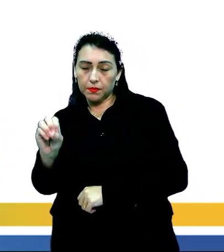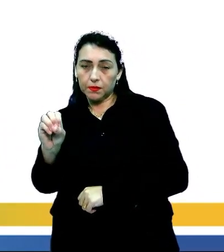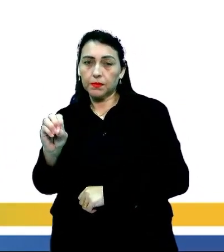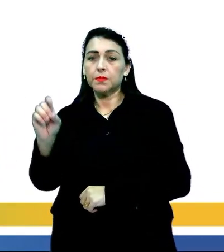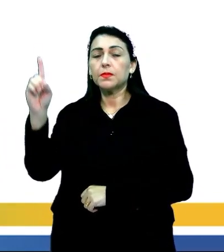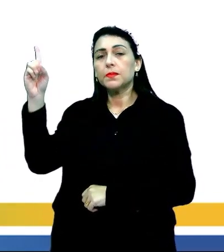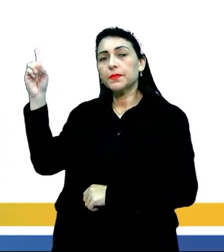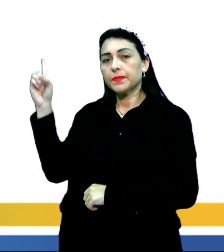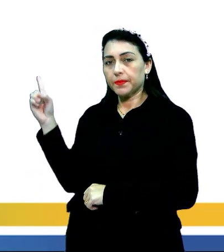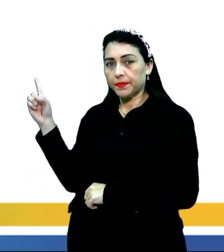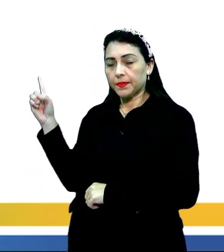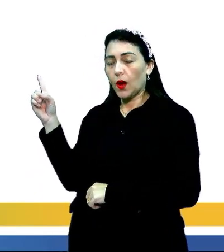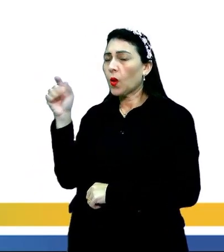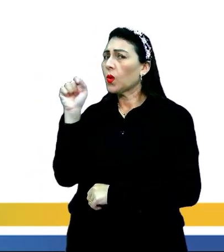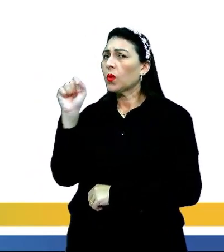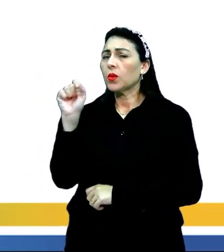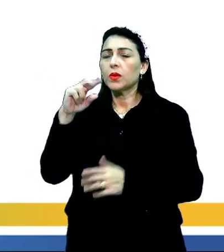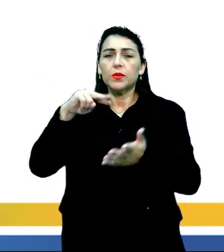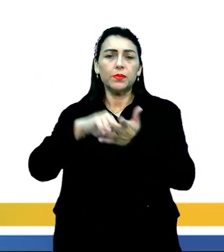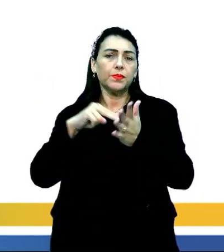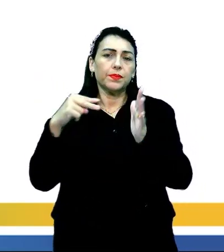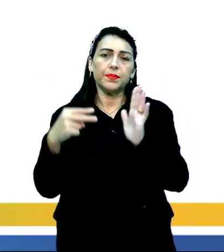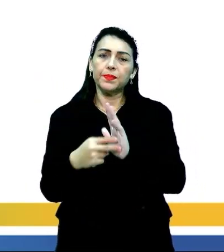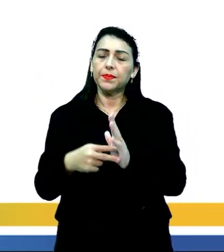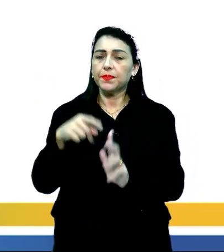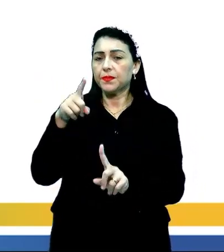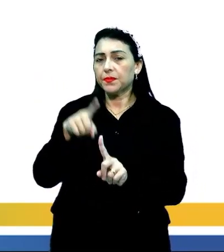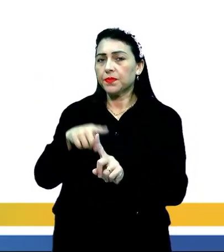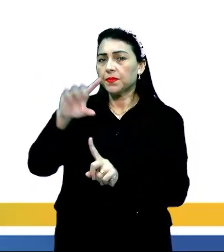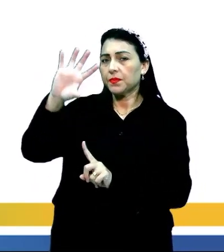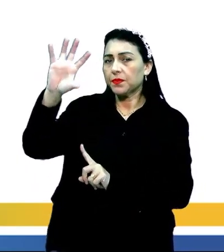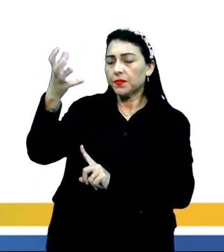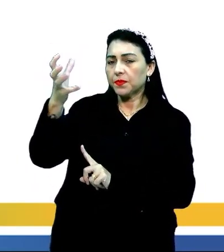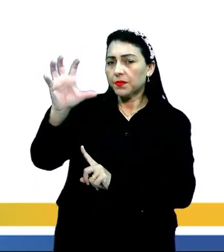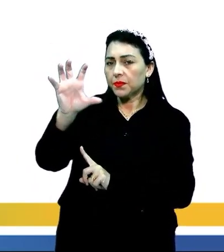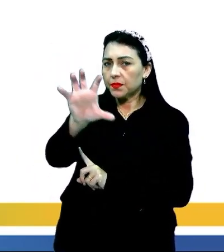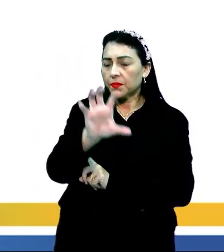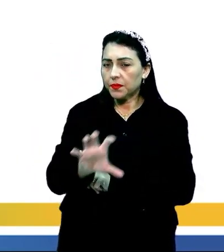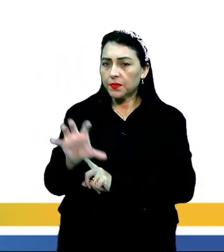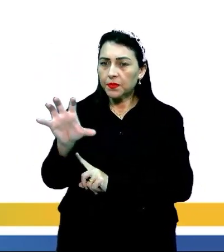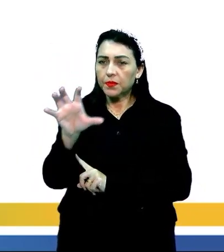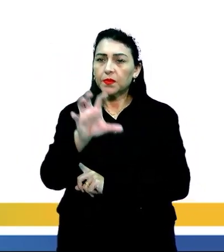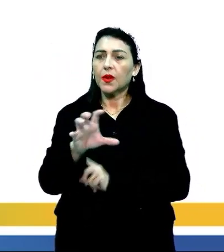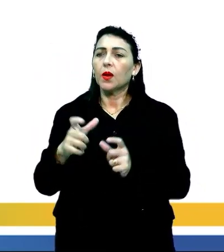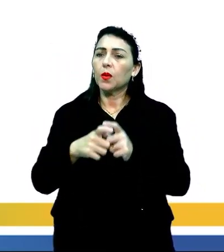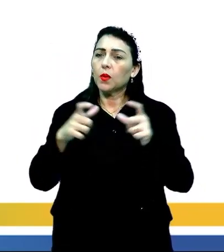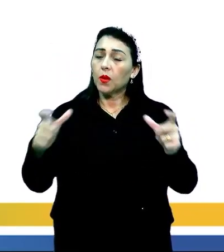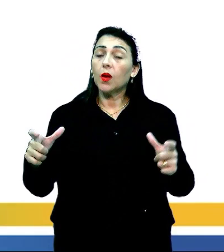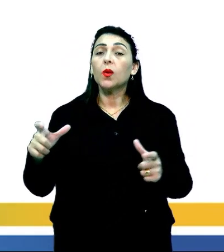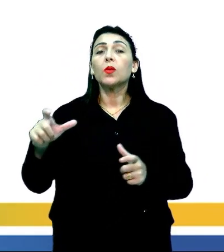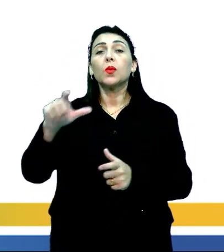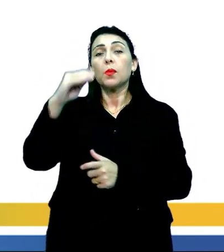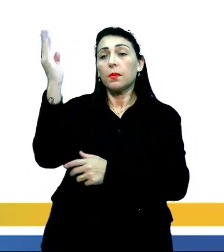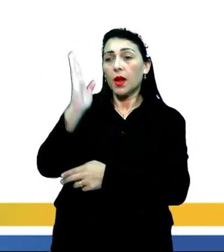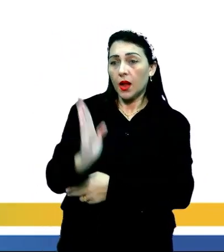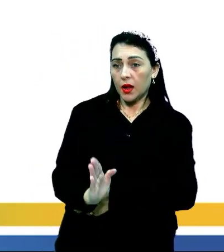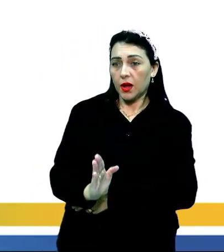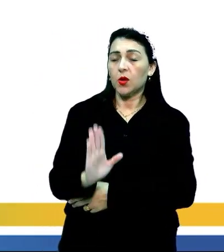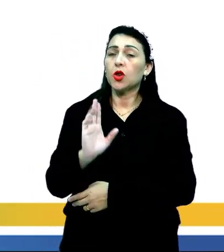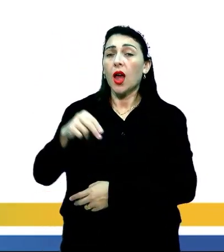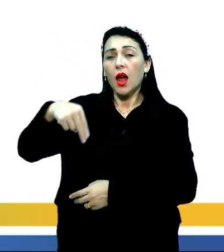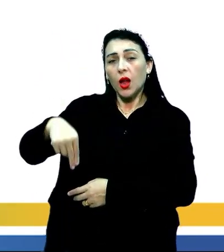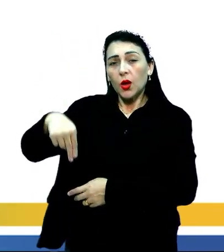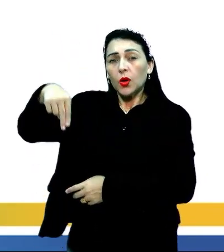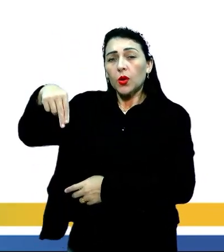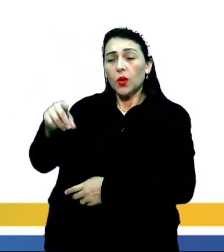marés de morro. O que seria o domínio das marés de morro? Se estende ao longo do litoral brasileiro, como a gente